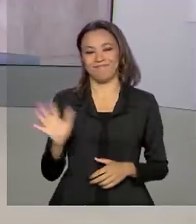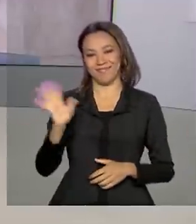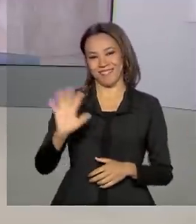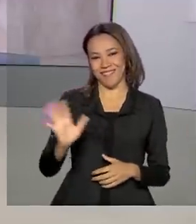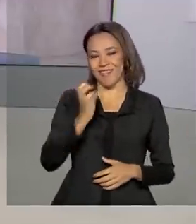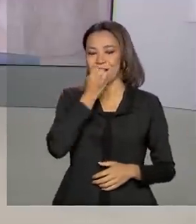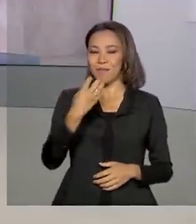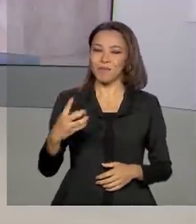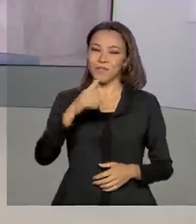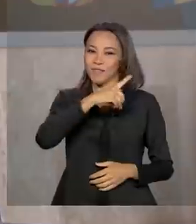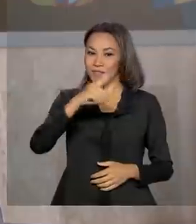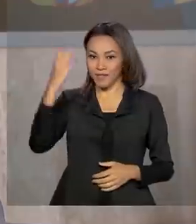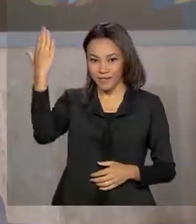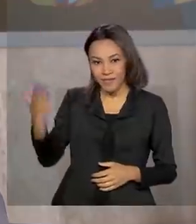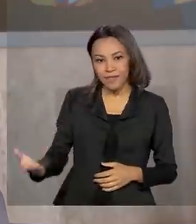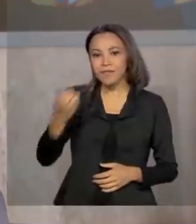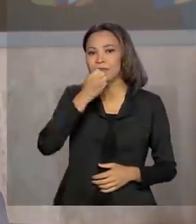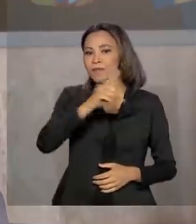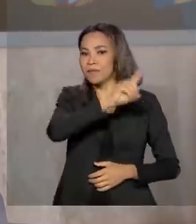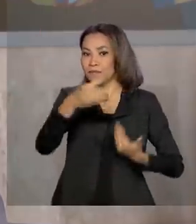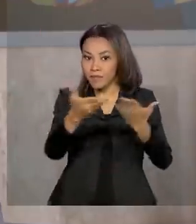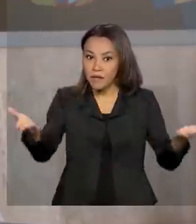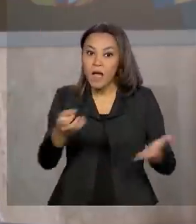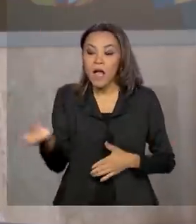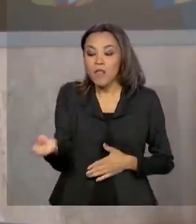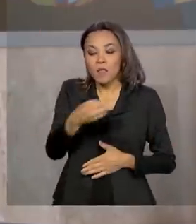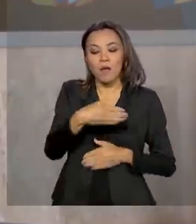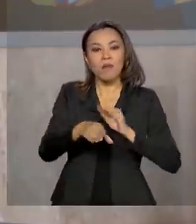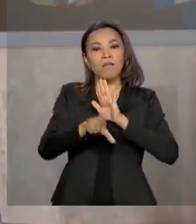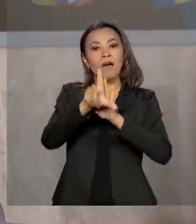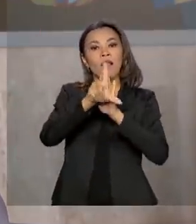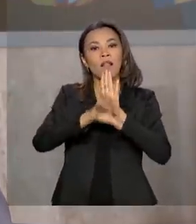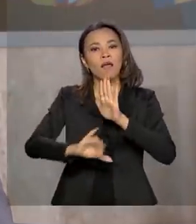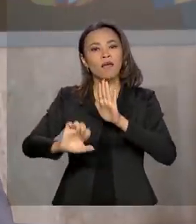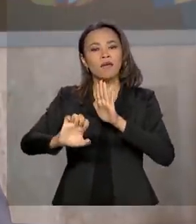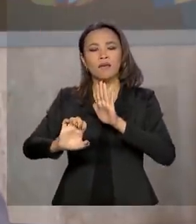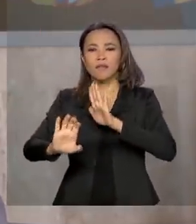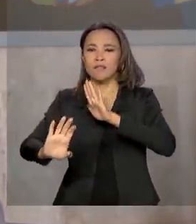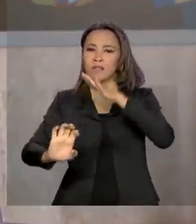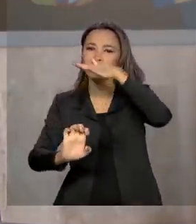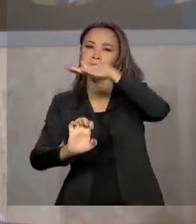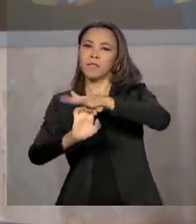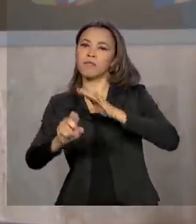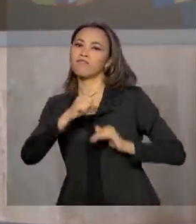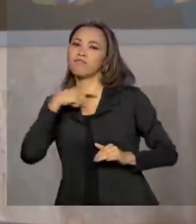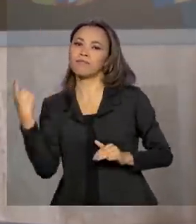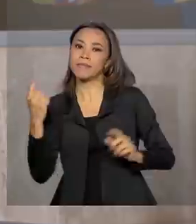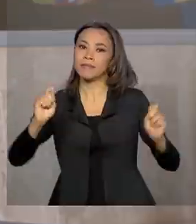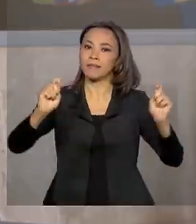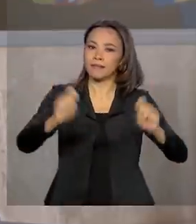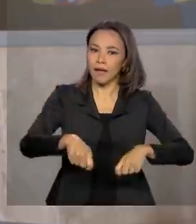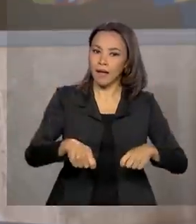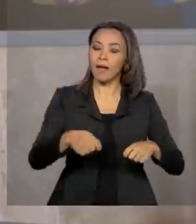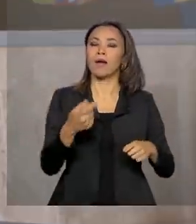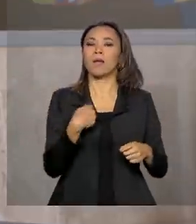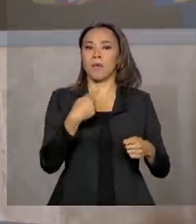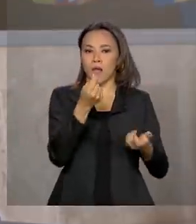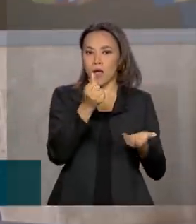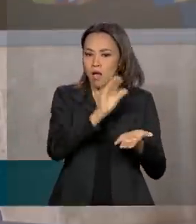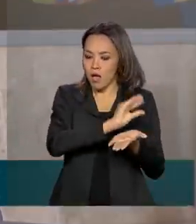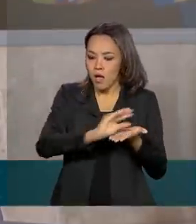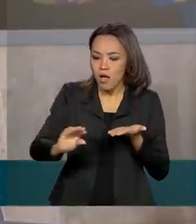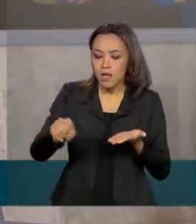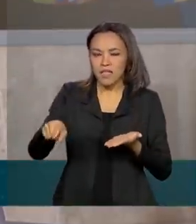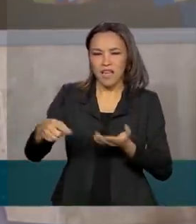dia para você. Bom dia a todos. Olha, com a nova lei de falências, será possível ampliar o financiamento a empresas em recuperação judicial